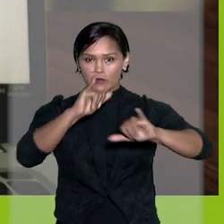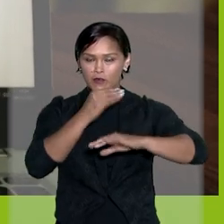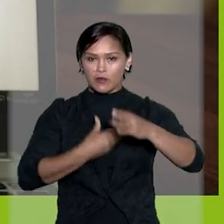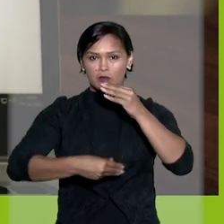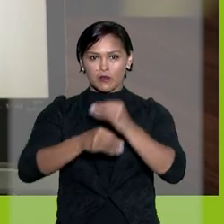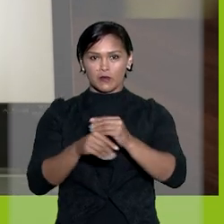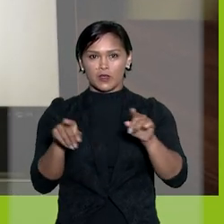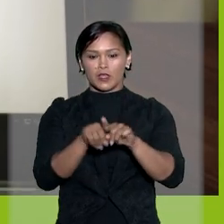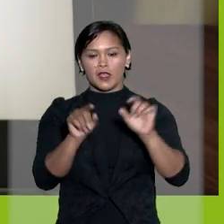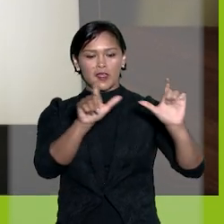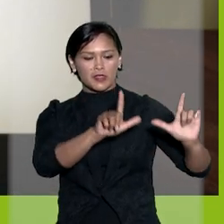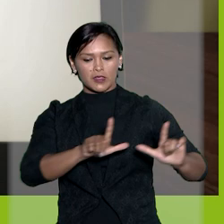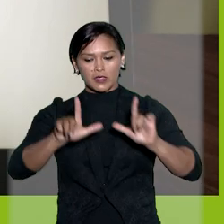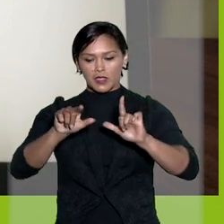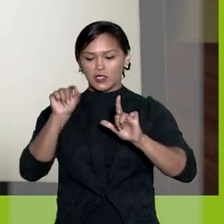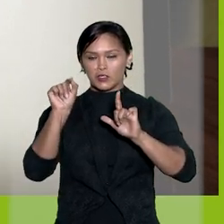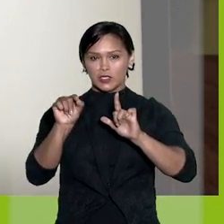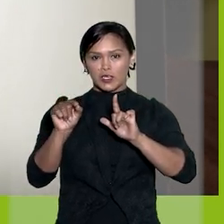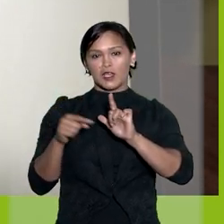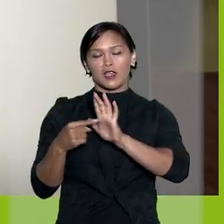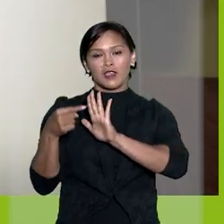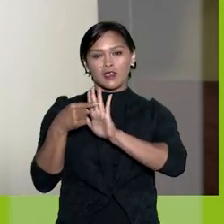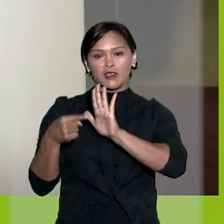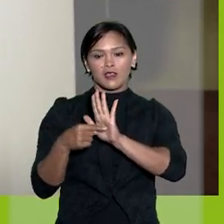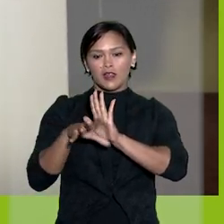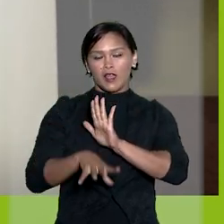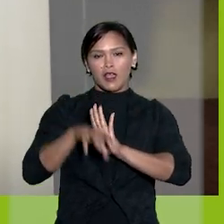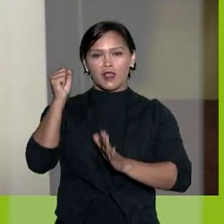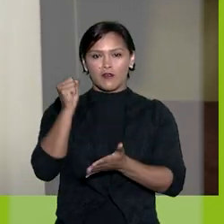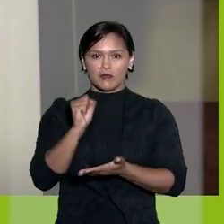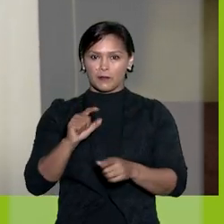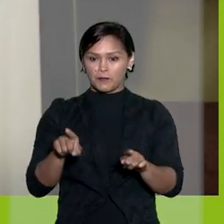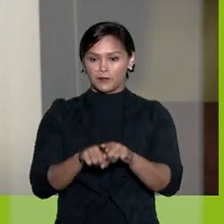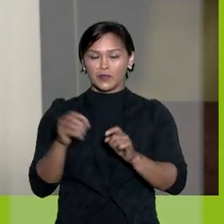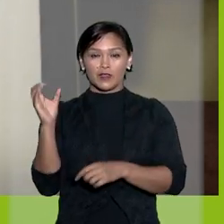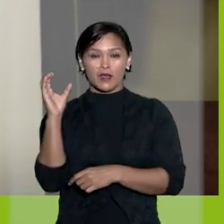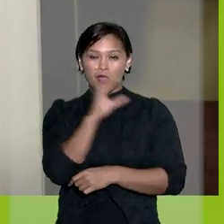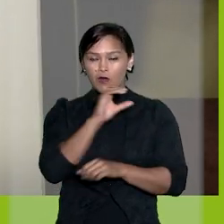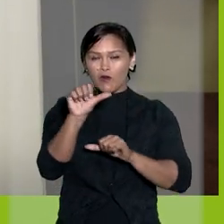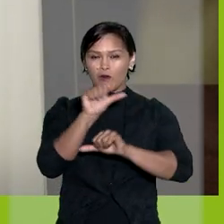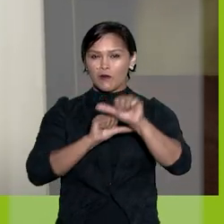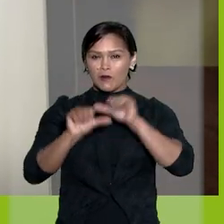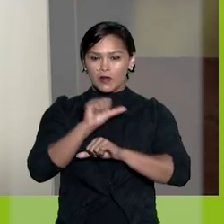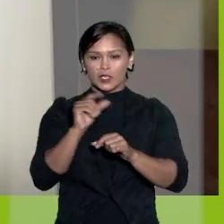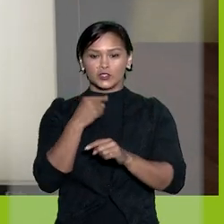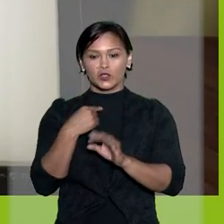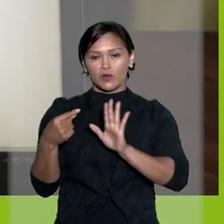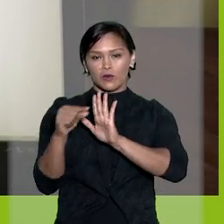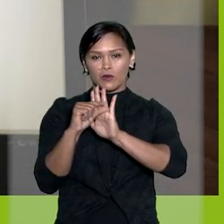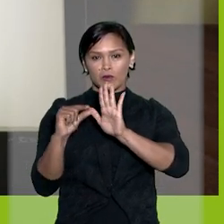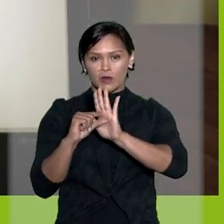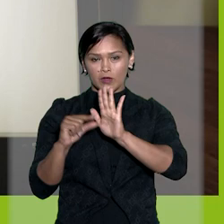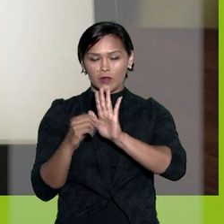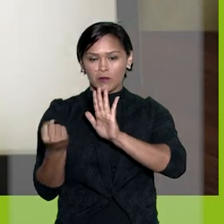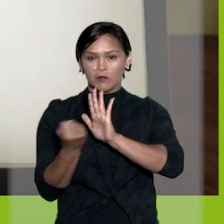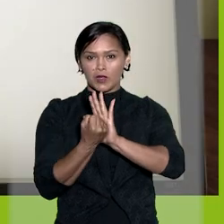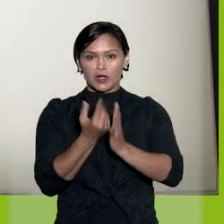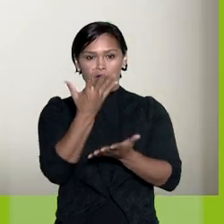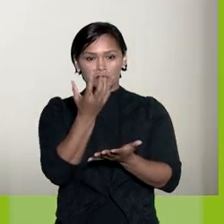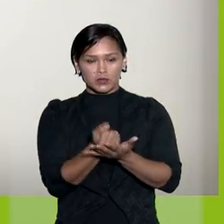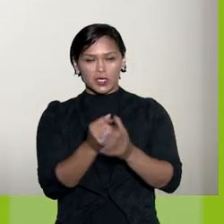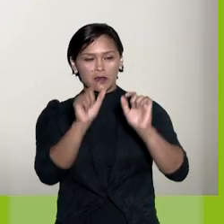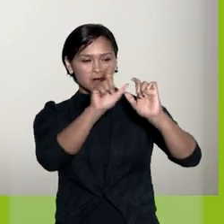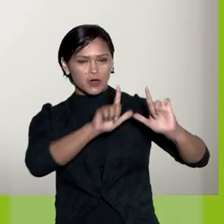inserir informações complementares neste campo e clicar em Salvar. Automaticamente, o ícone do